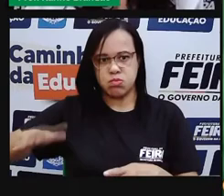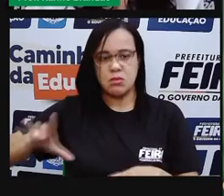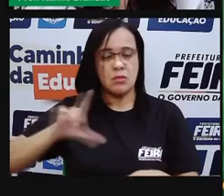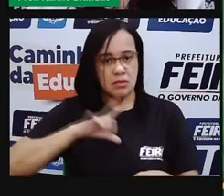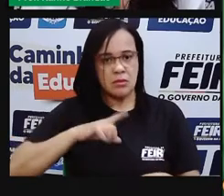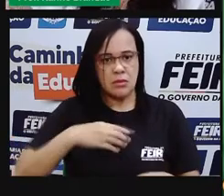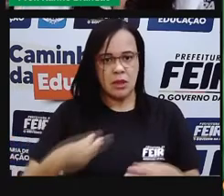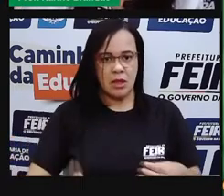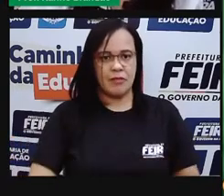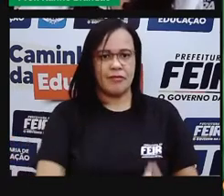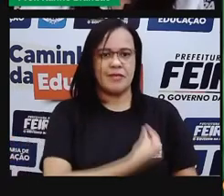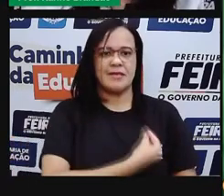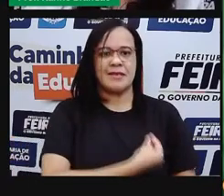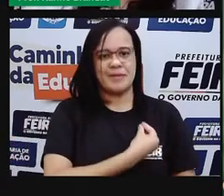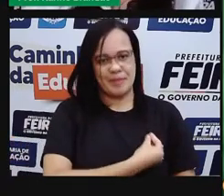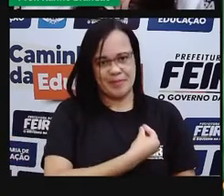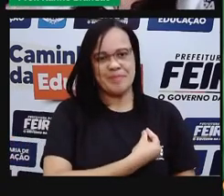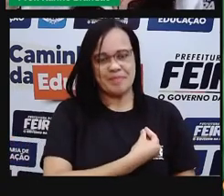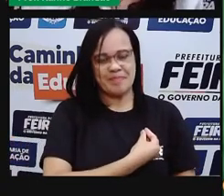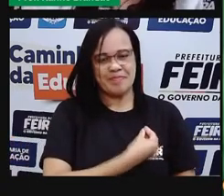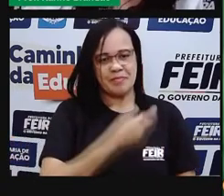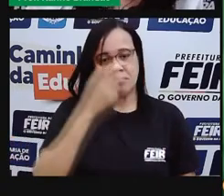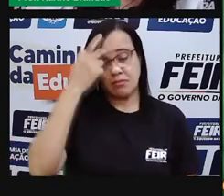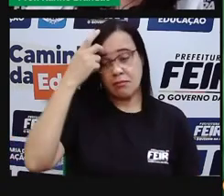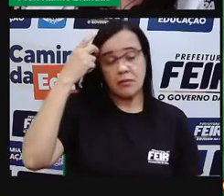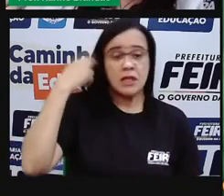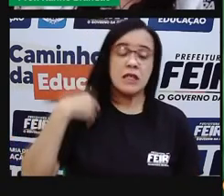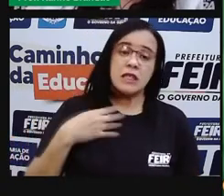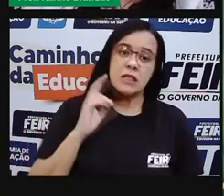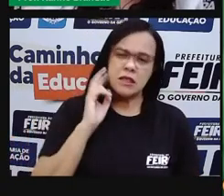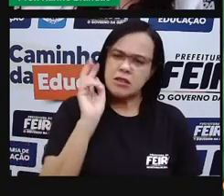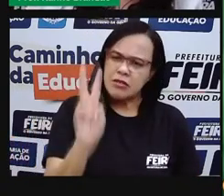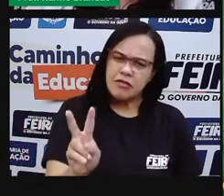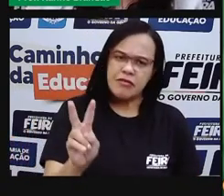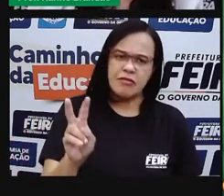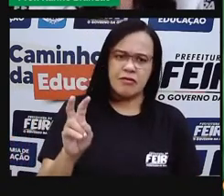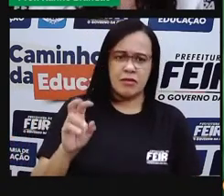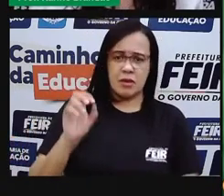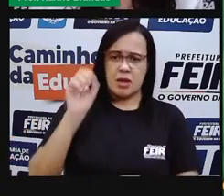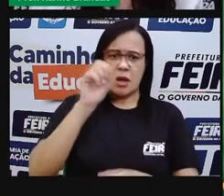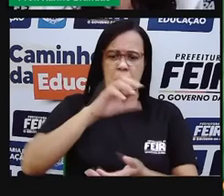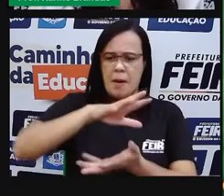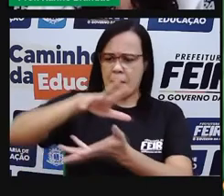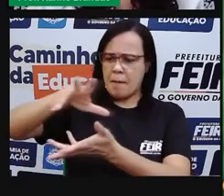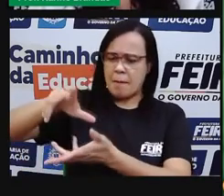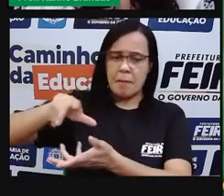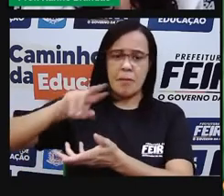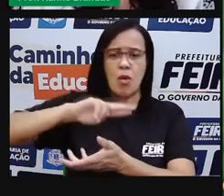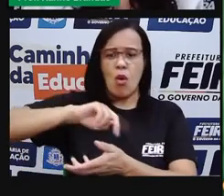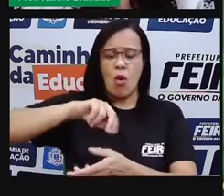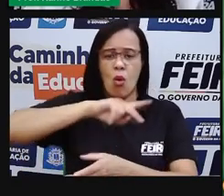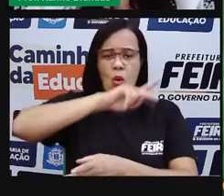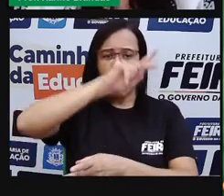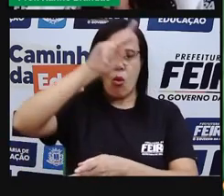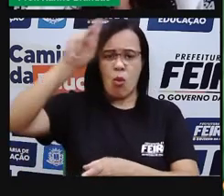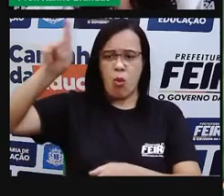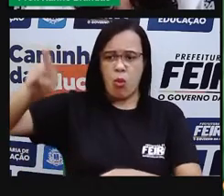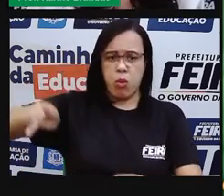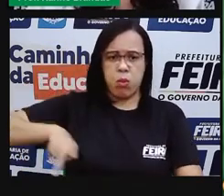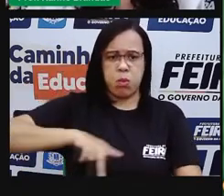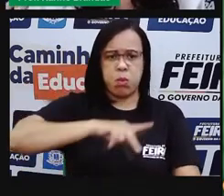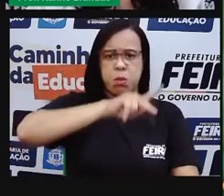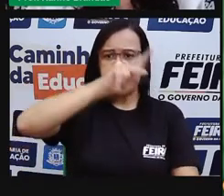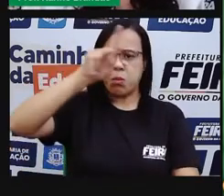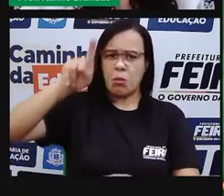Pró quer dizer que nos outros planetas do nosso sistema solar não tem água? Não. Quer dizer que tem água também,